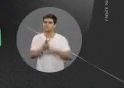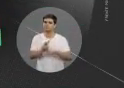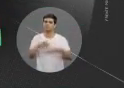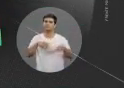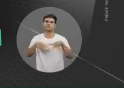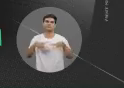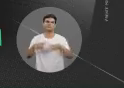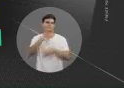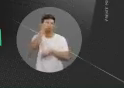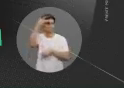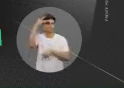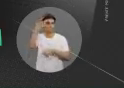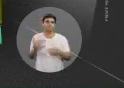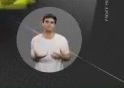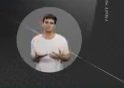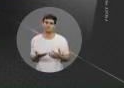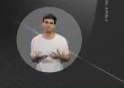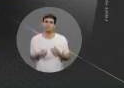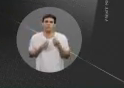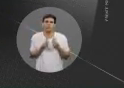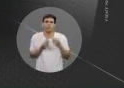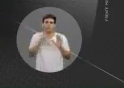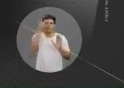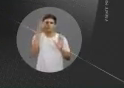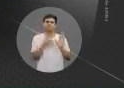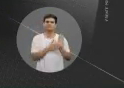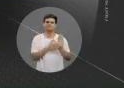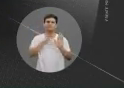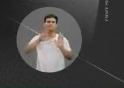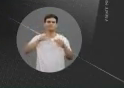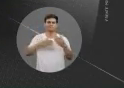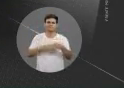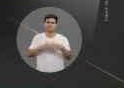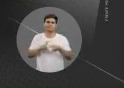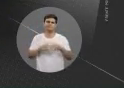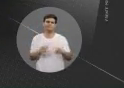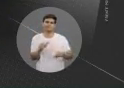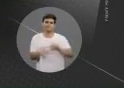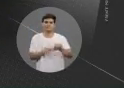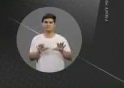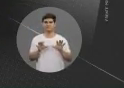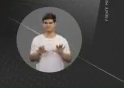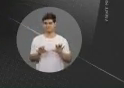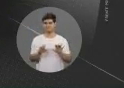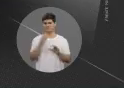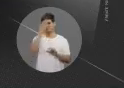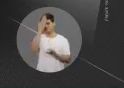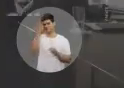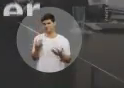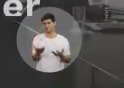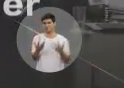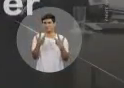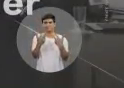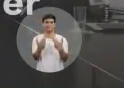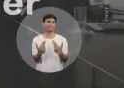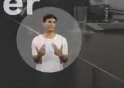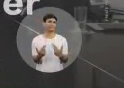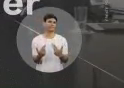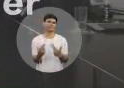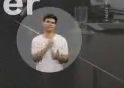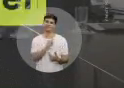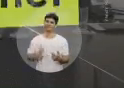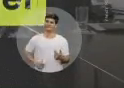a contratação de trabalhadores. Como pode alguém prometer concursos e fazer a mudança da terceirização? A mudança do